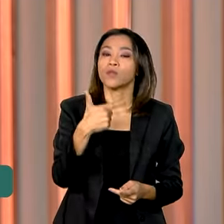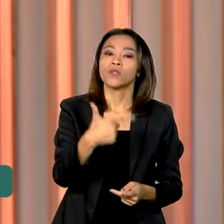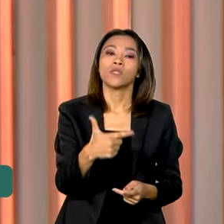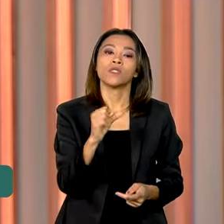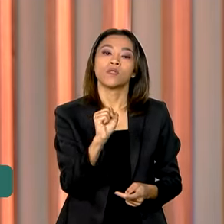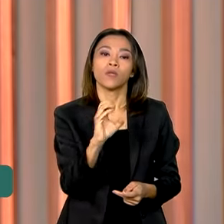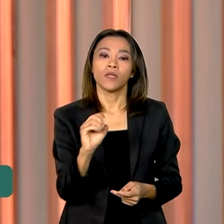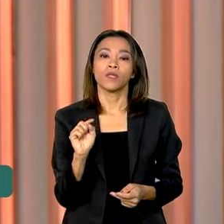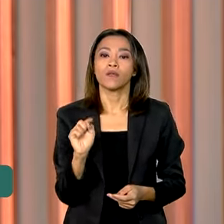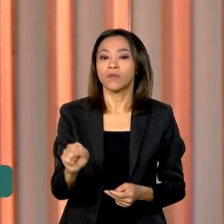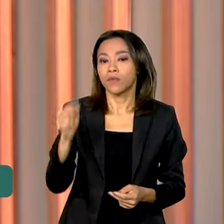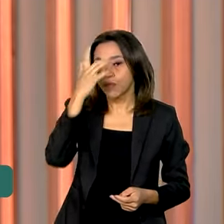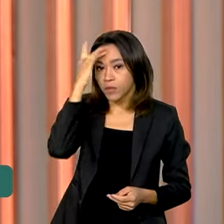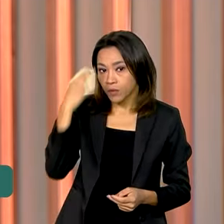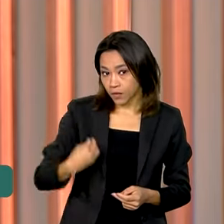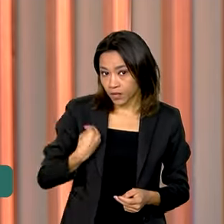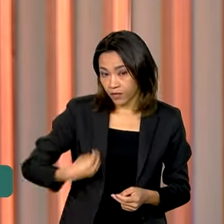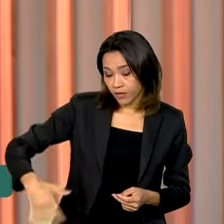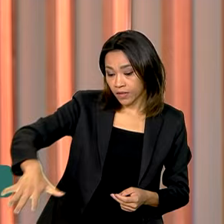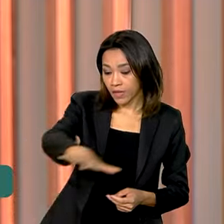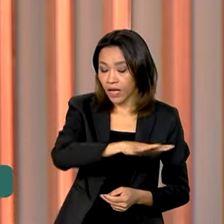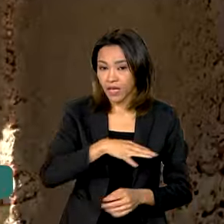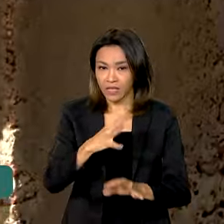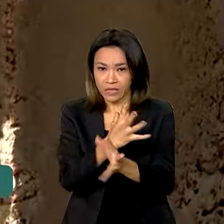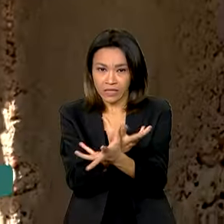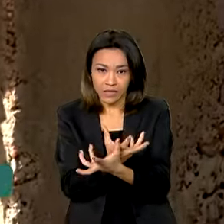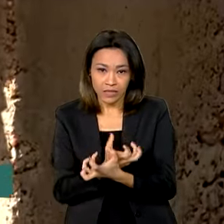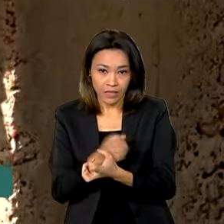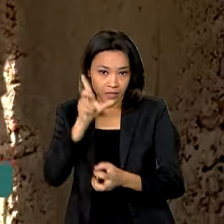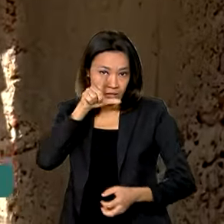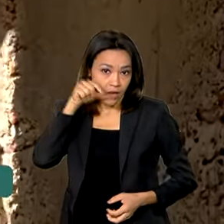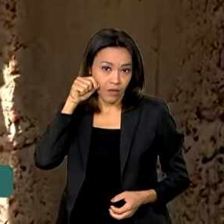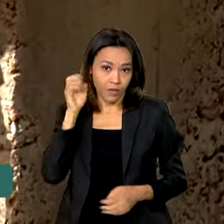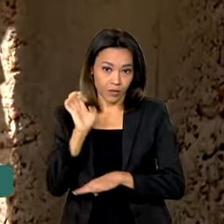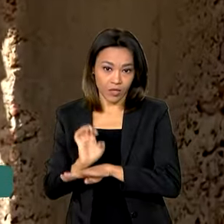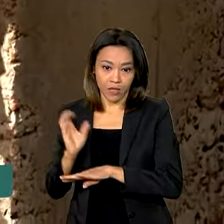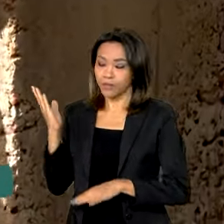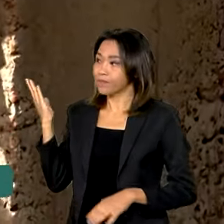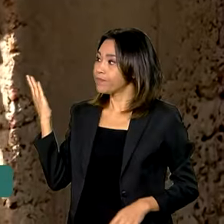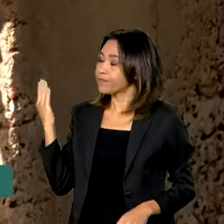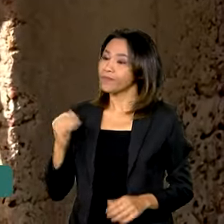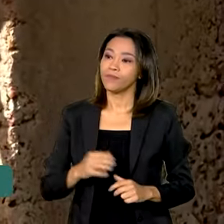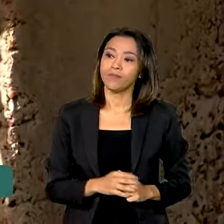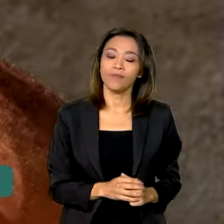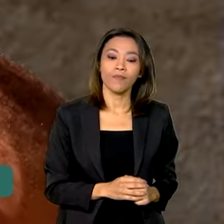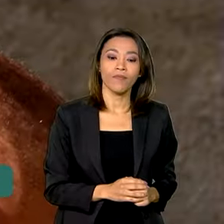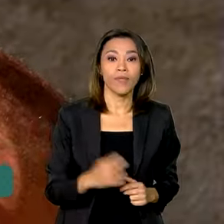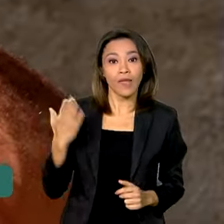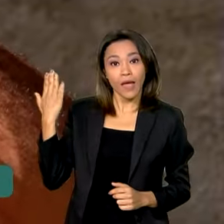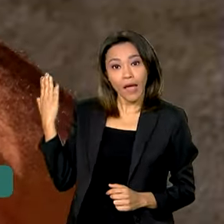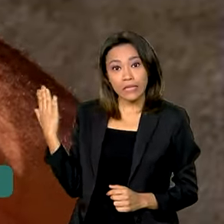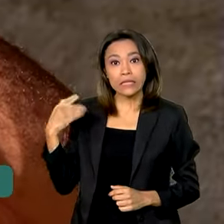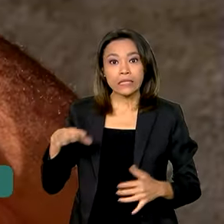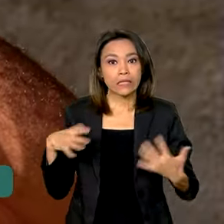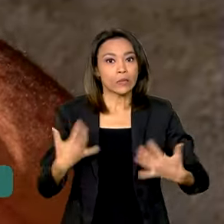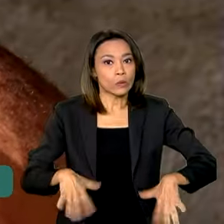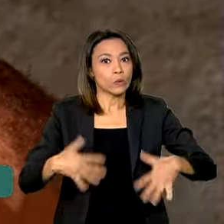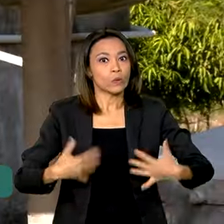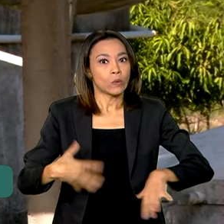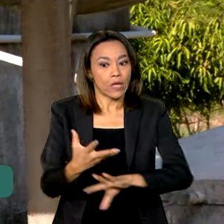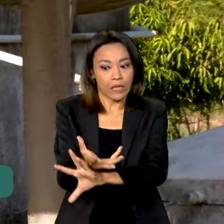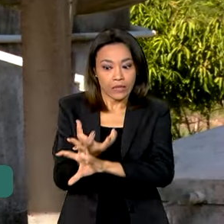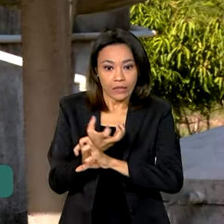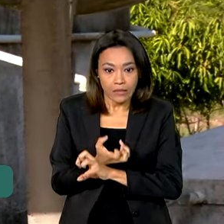pessoas que vivem no semiárido alagoano. A seca marcou boa parte da vida do Agnaldo.